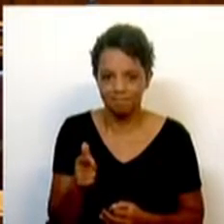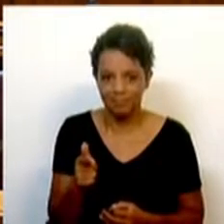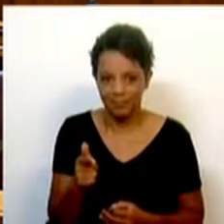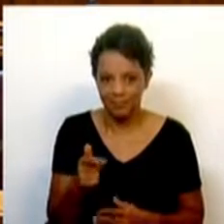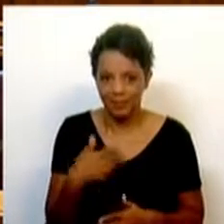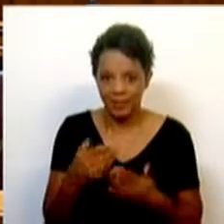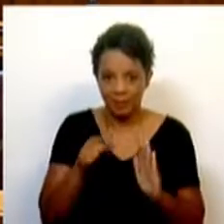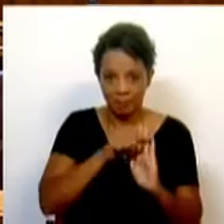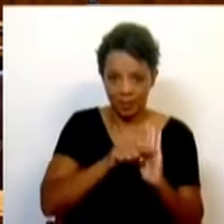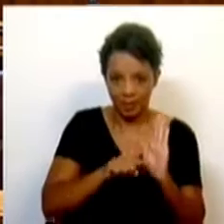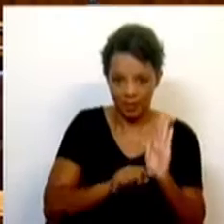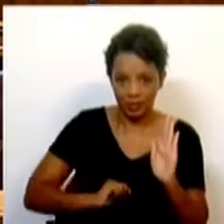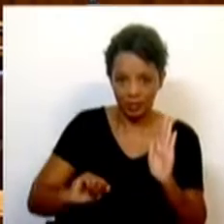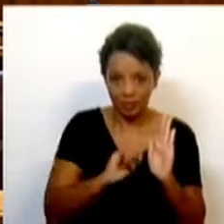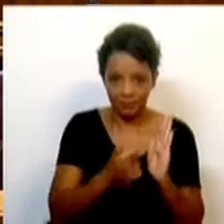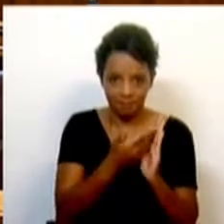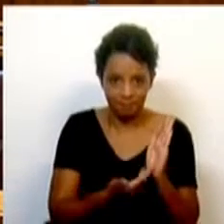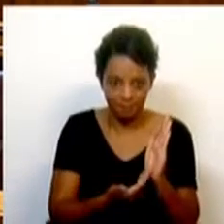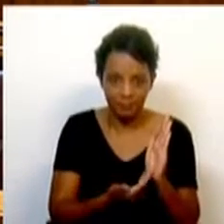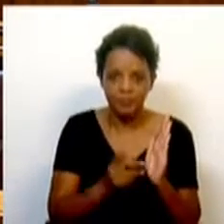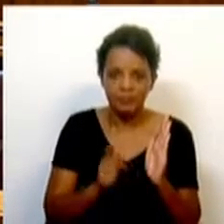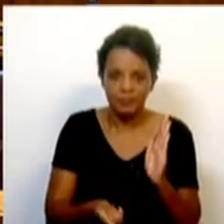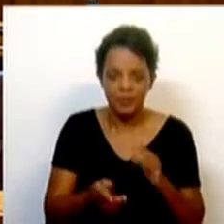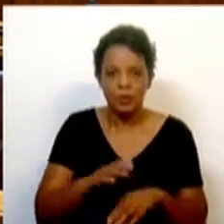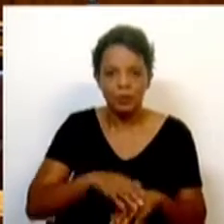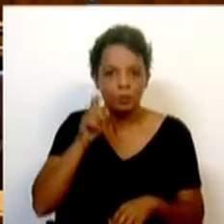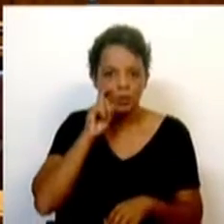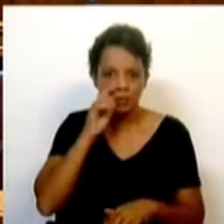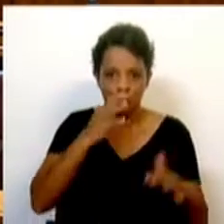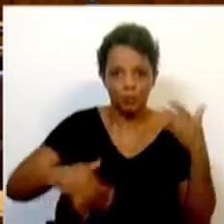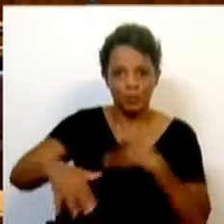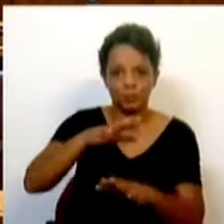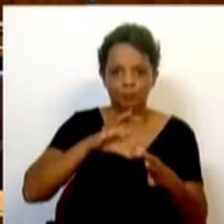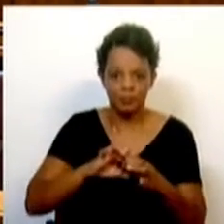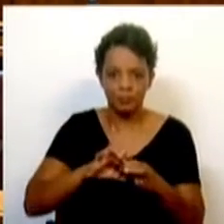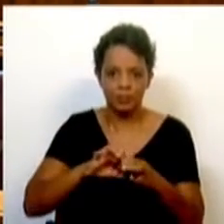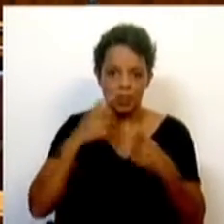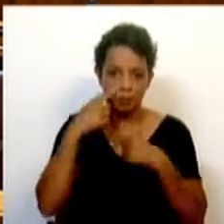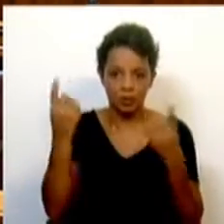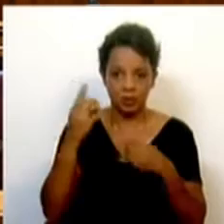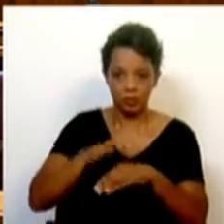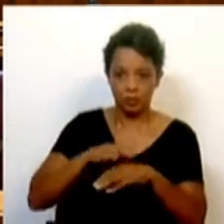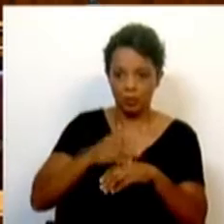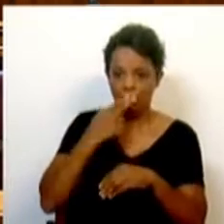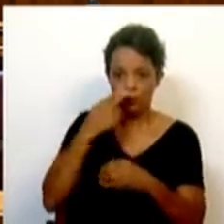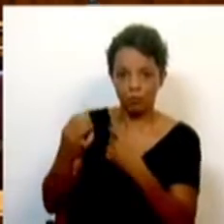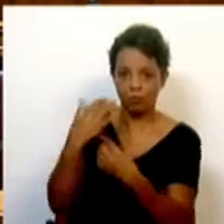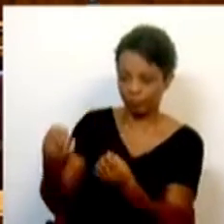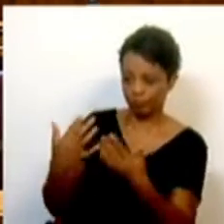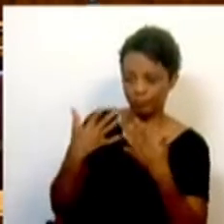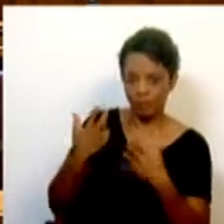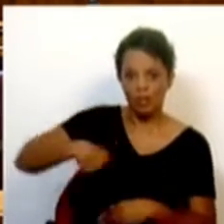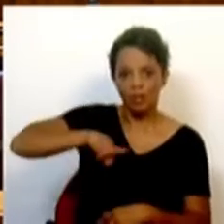medidas são precisamente para a proteção da população em relação à exposição. Nós tentamos reforçar